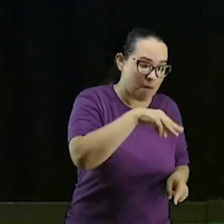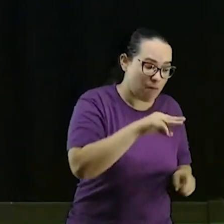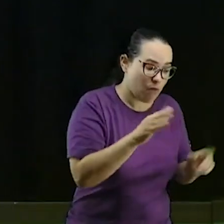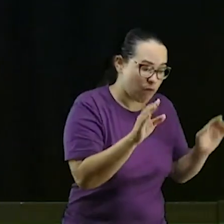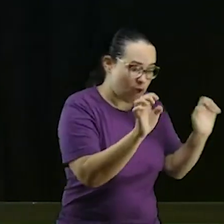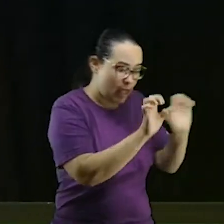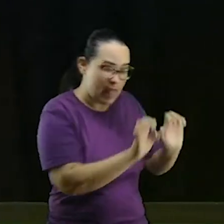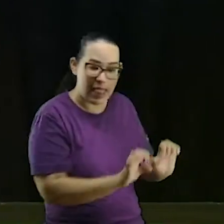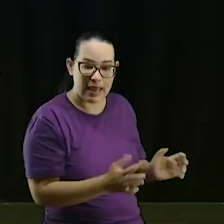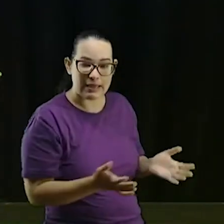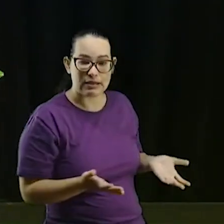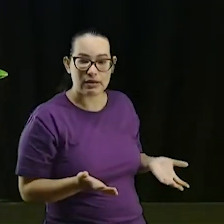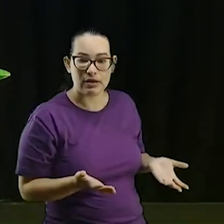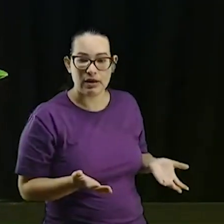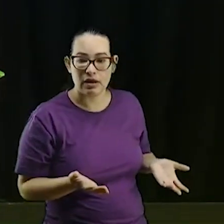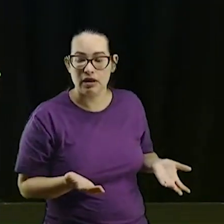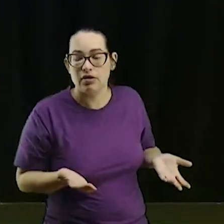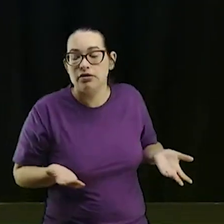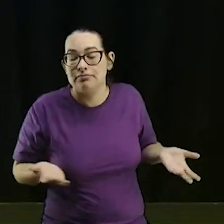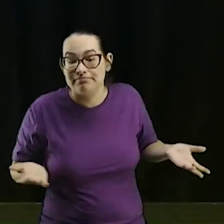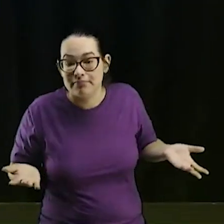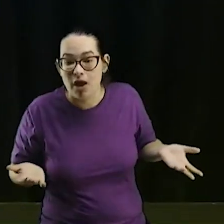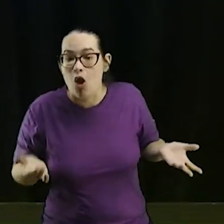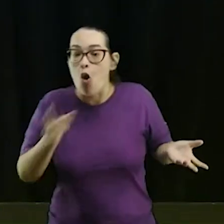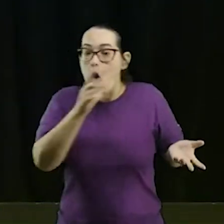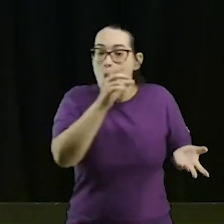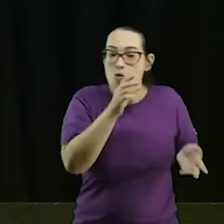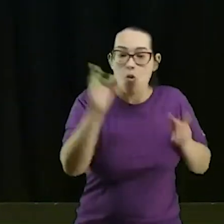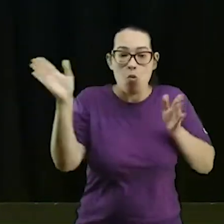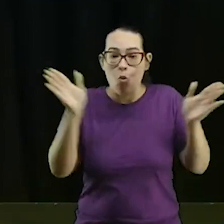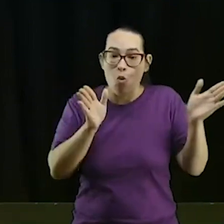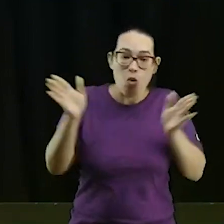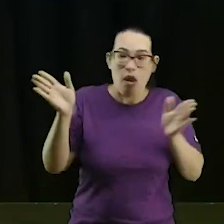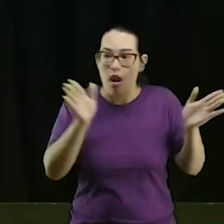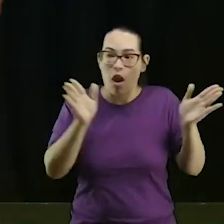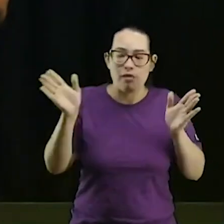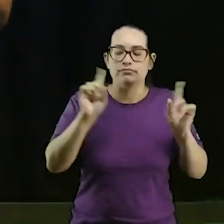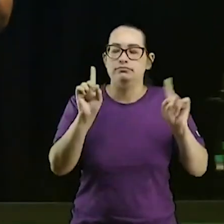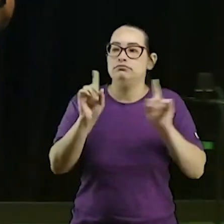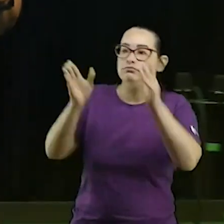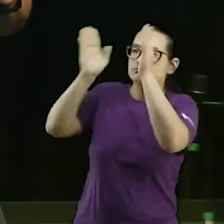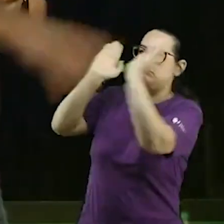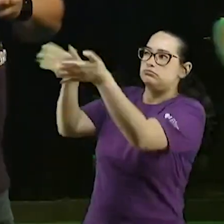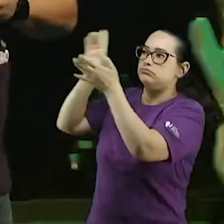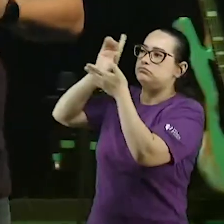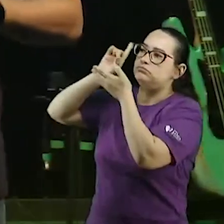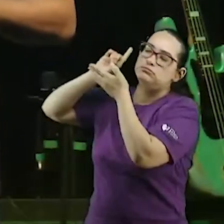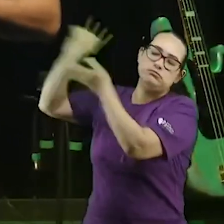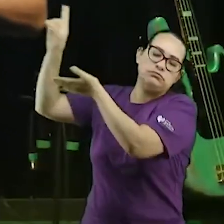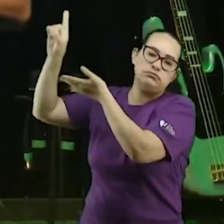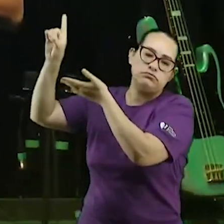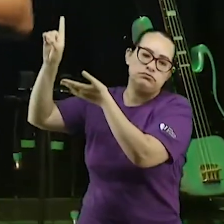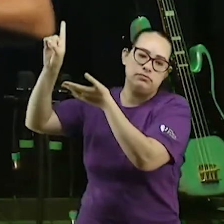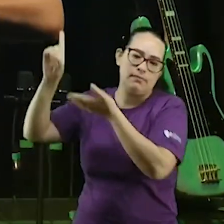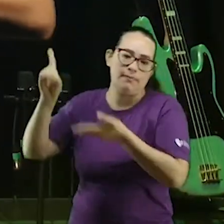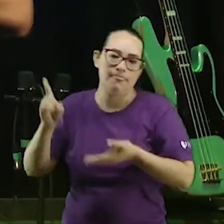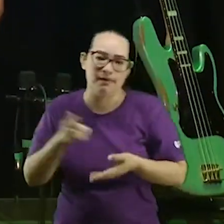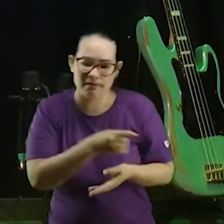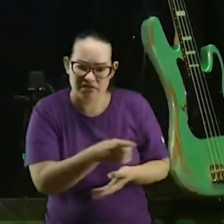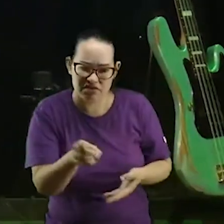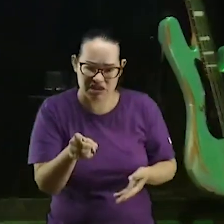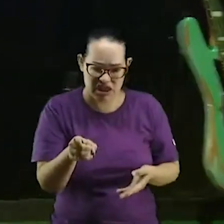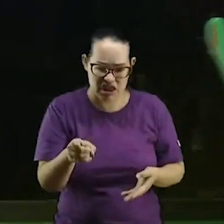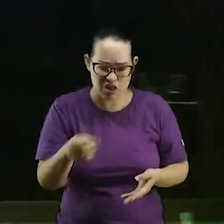quem aqui odeia o dinheiro? ai pastor eu odeio não quero não toma aqui milão não quero